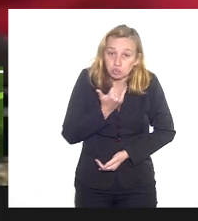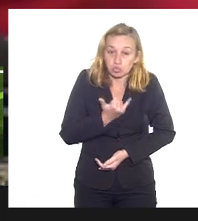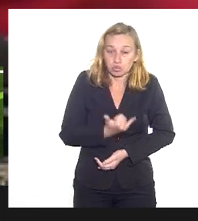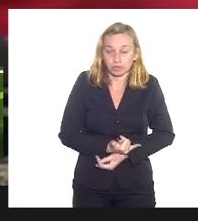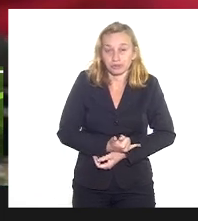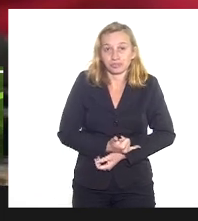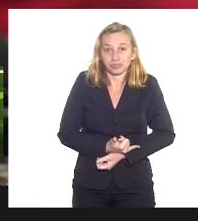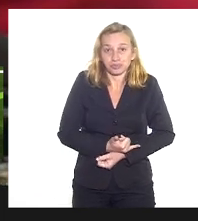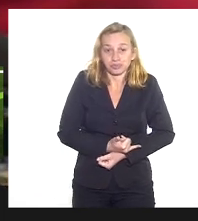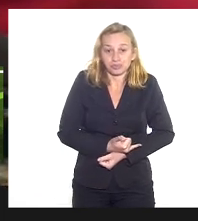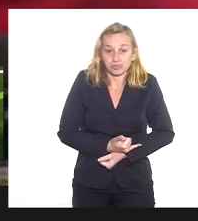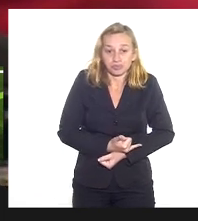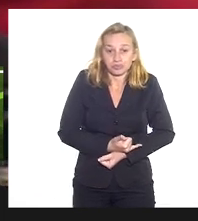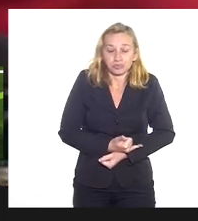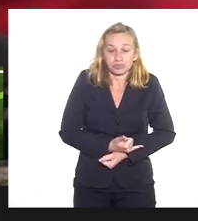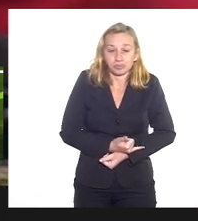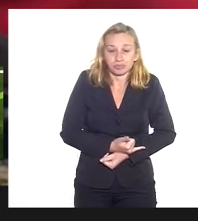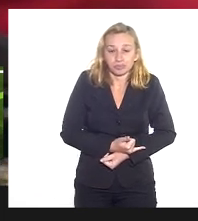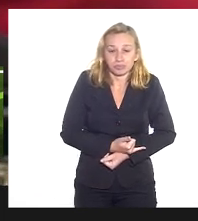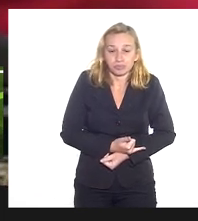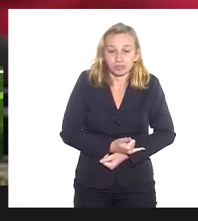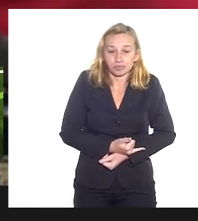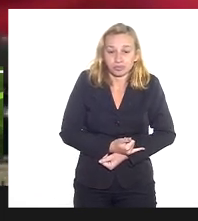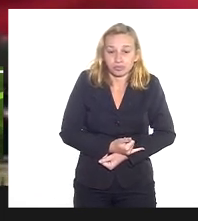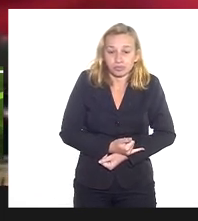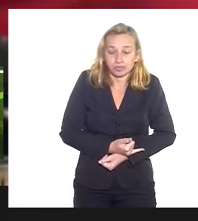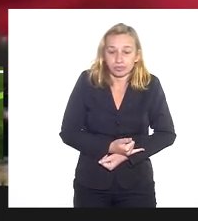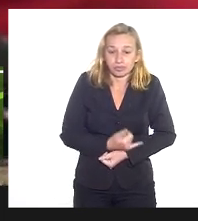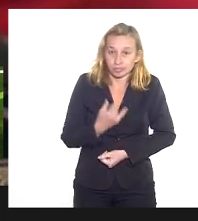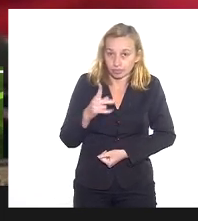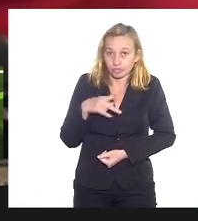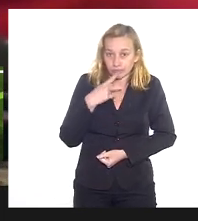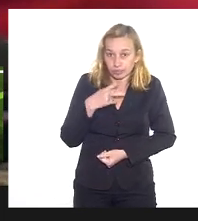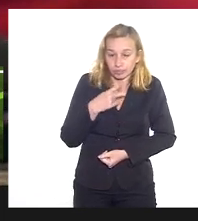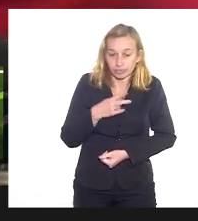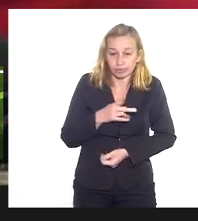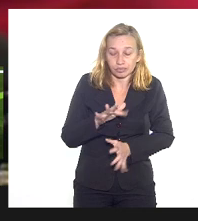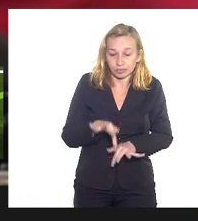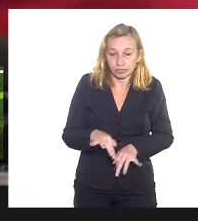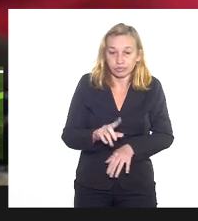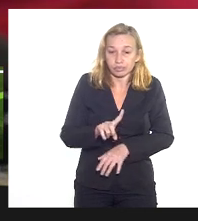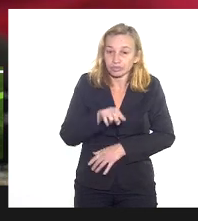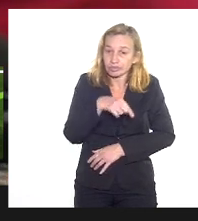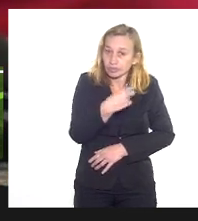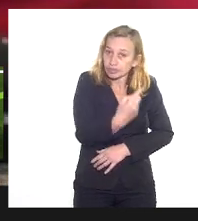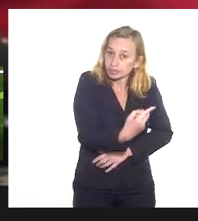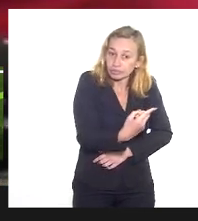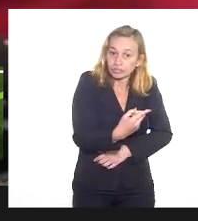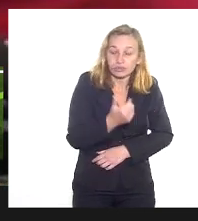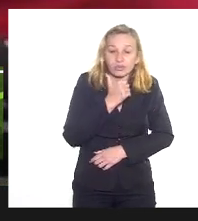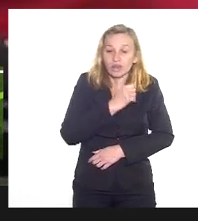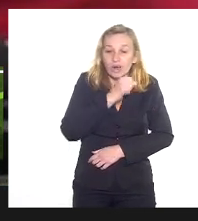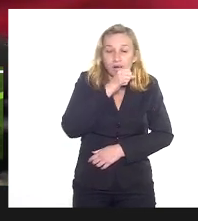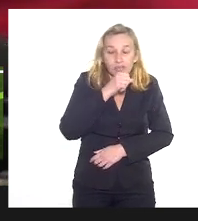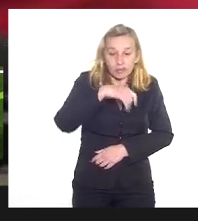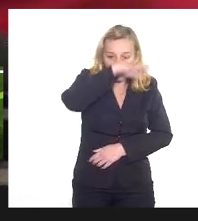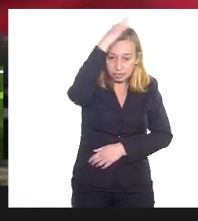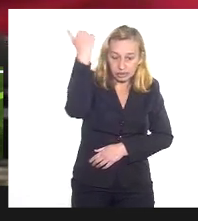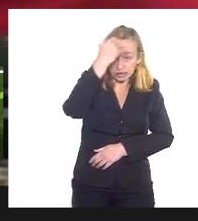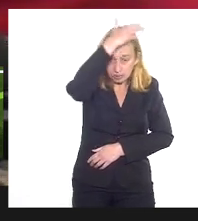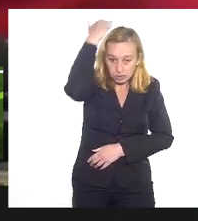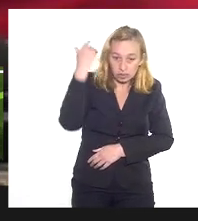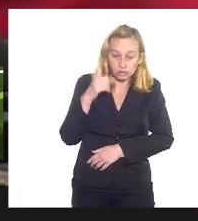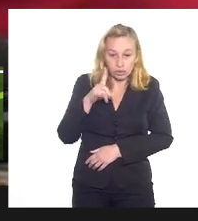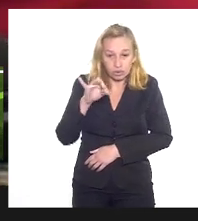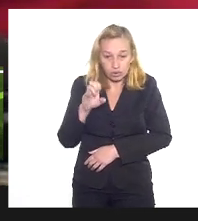pedindo aí a brevidade nas suas considerações, e a seguir a mãe Torodi e dizer,